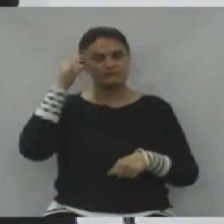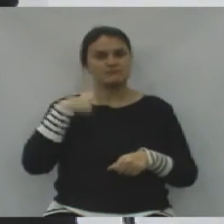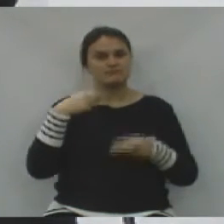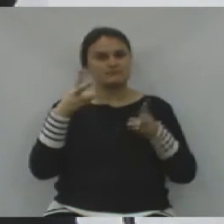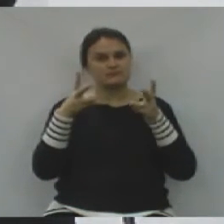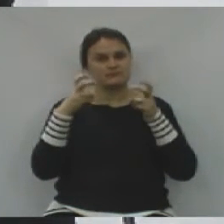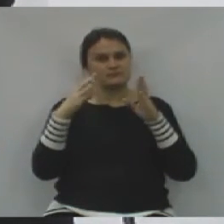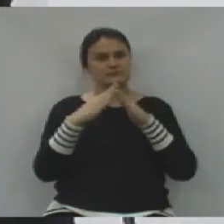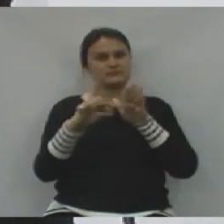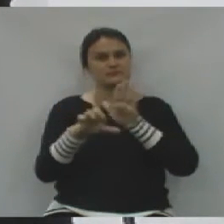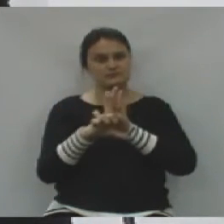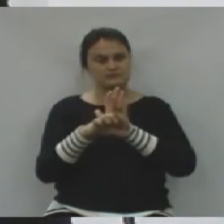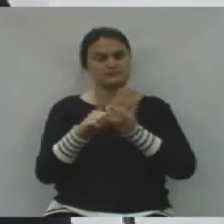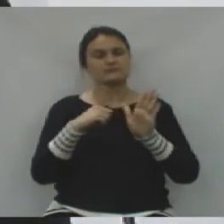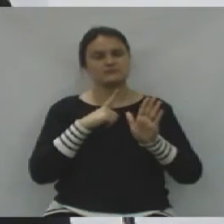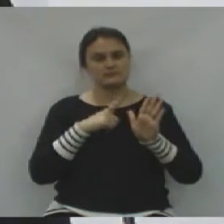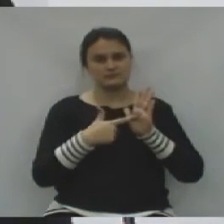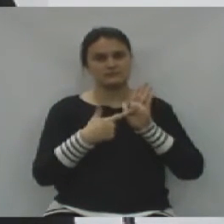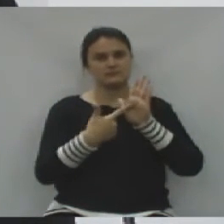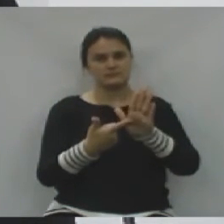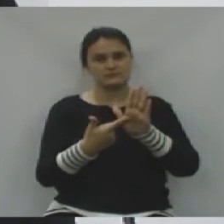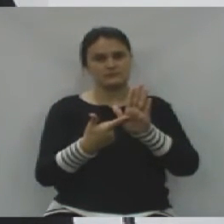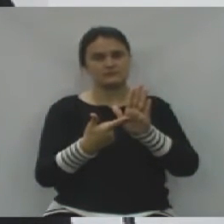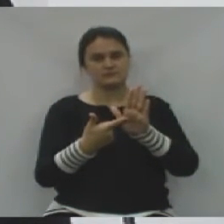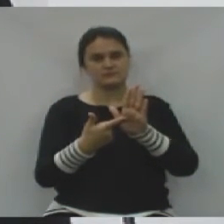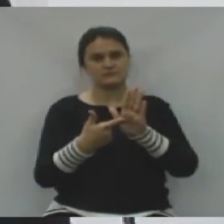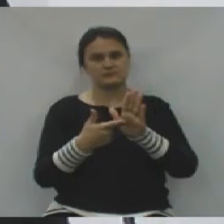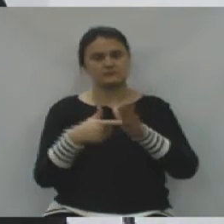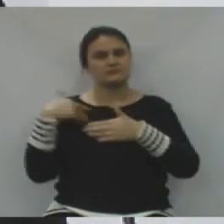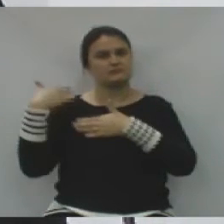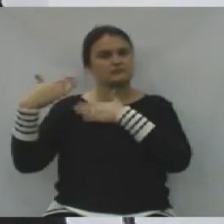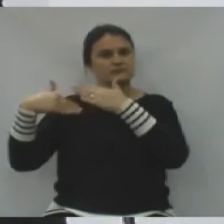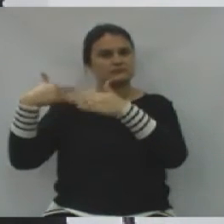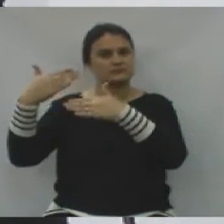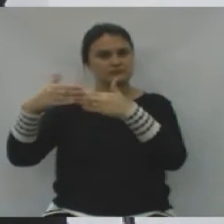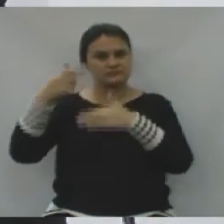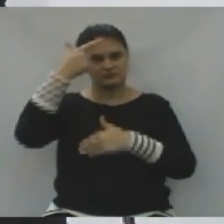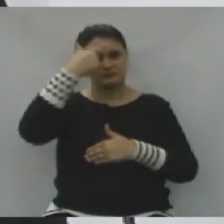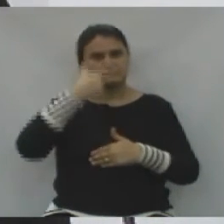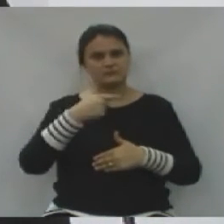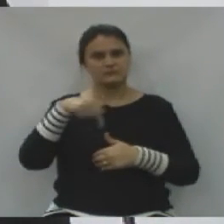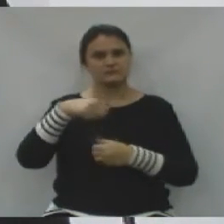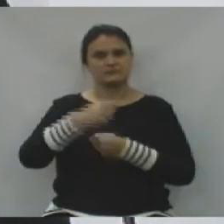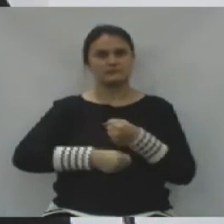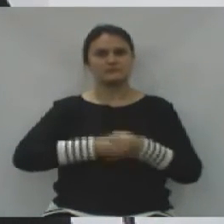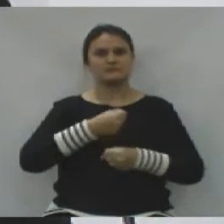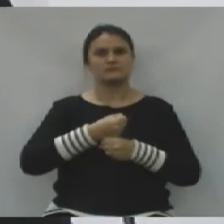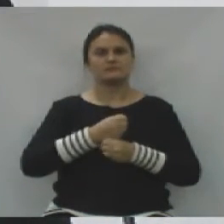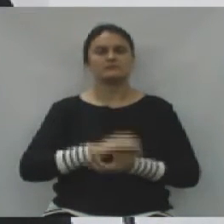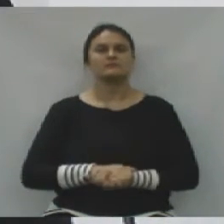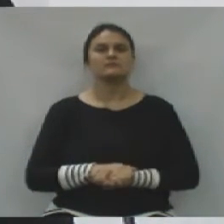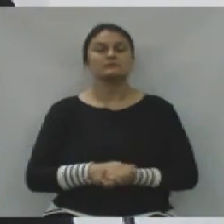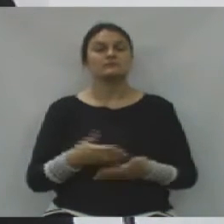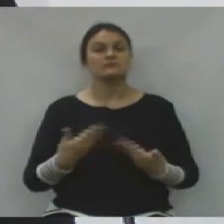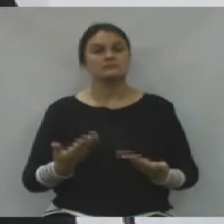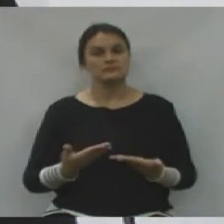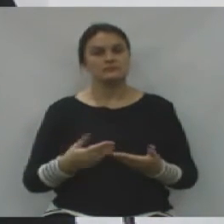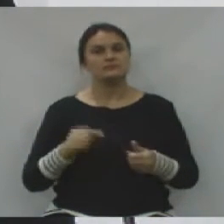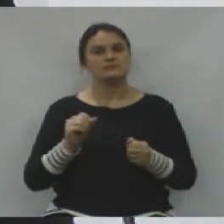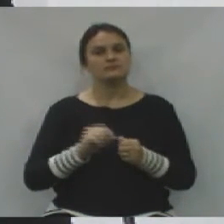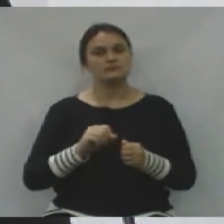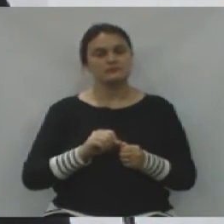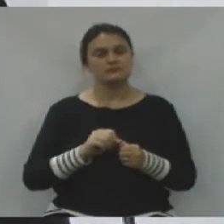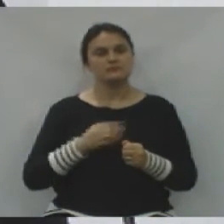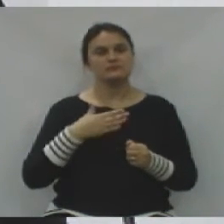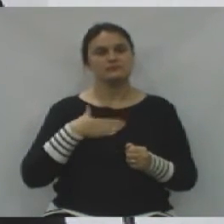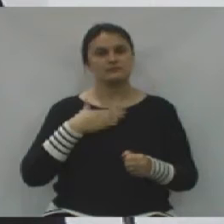essa Casa de Leis tem demonstrado isso no transcorrer das suas ações nesse ano legislativo. Portanto, fazer esse